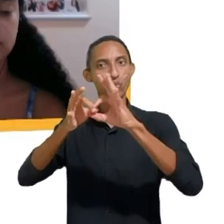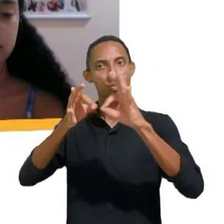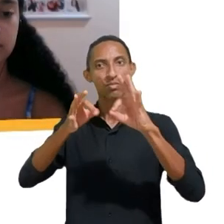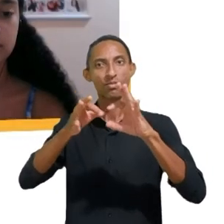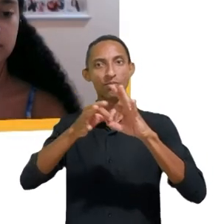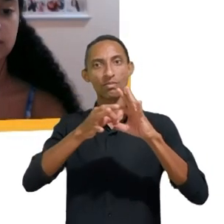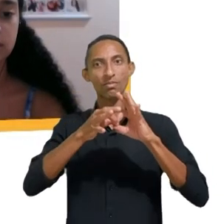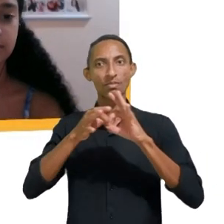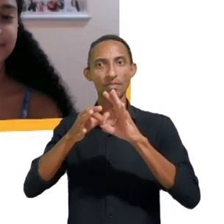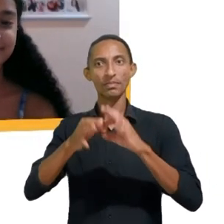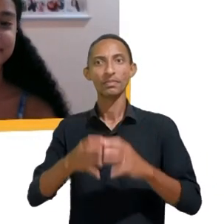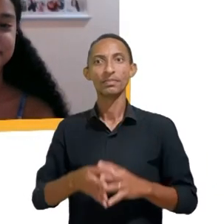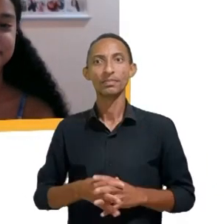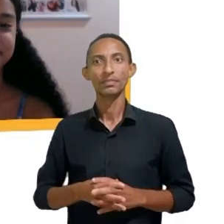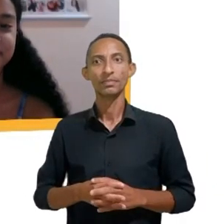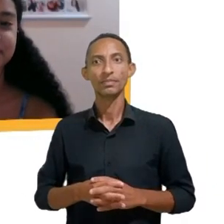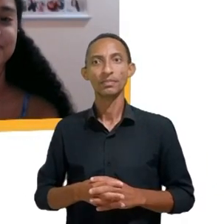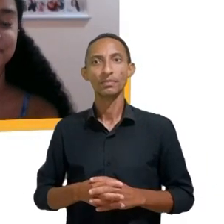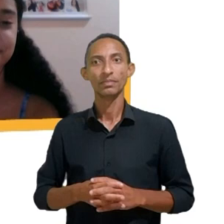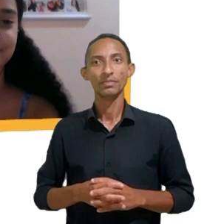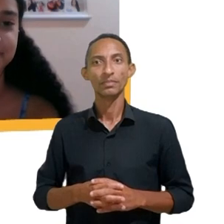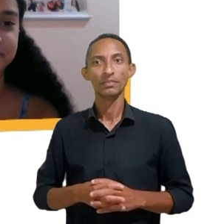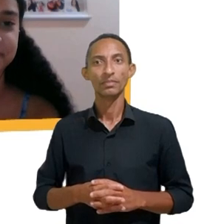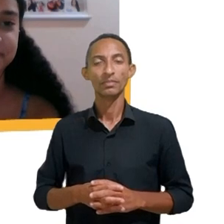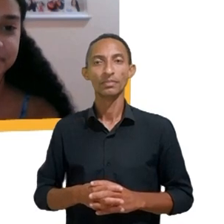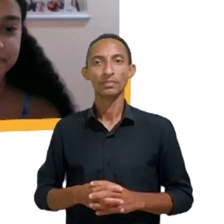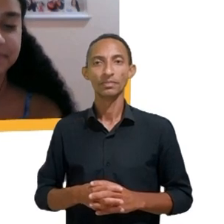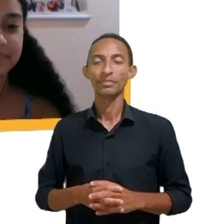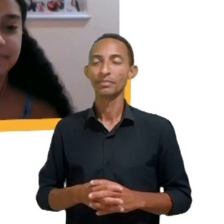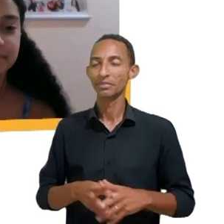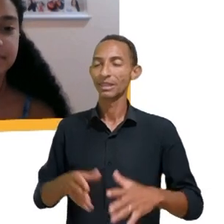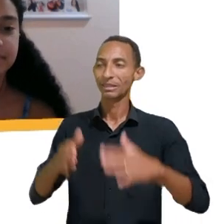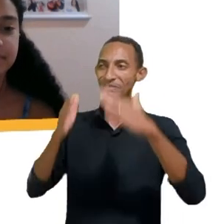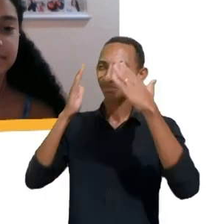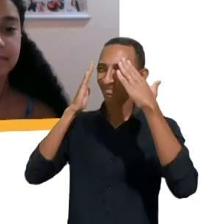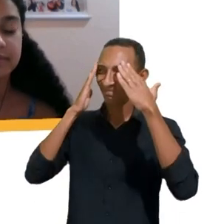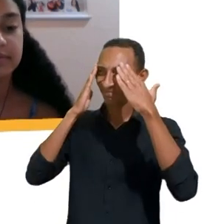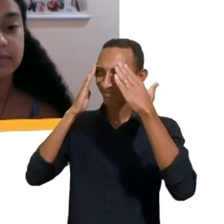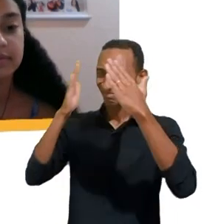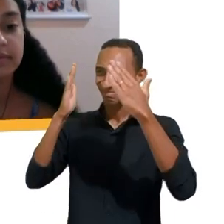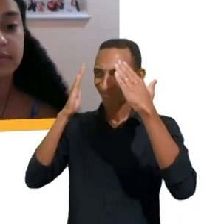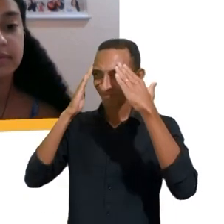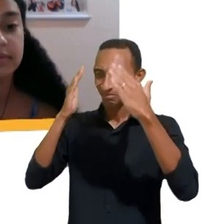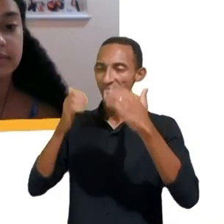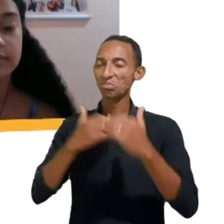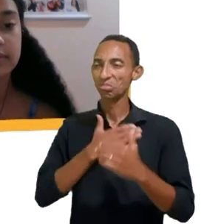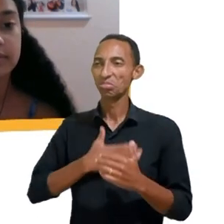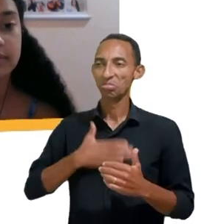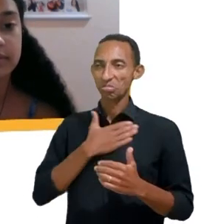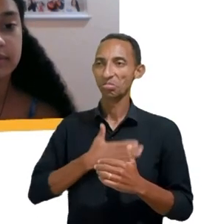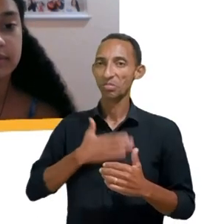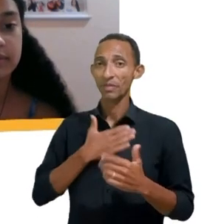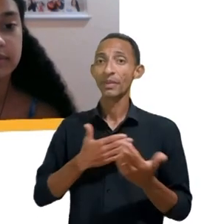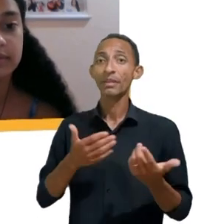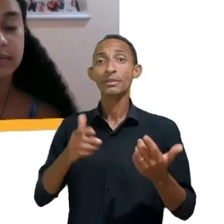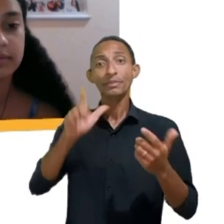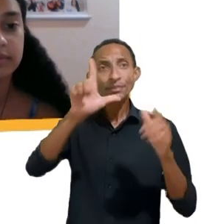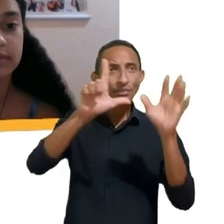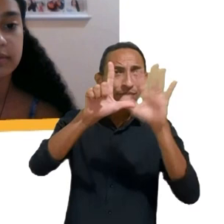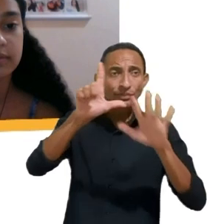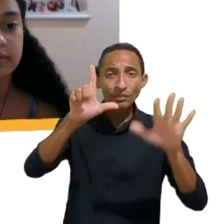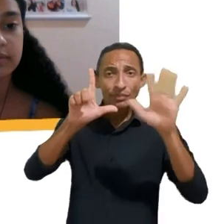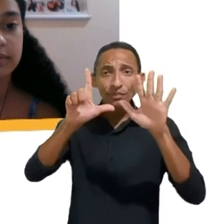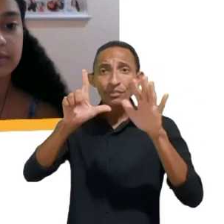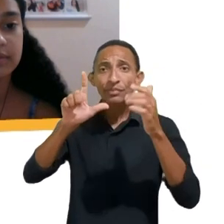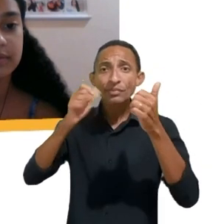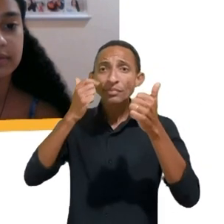muito obrigado Rafael e acho que a ideia desse painel aqui também foi chamar a atenção e vai ser ótimo a Renata fechar